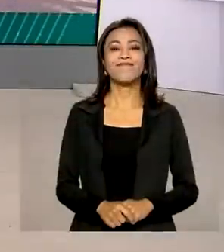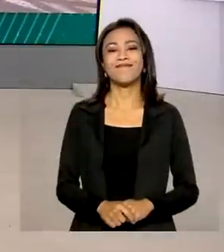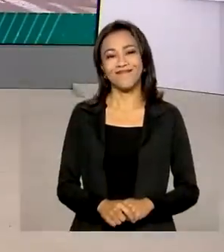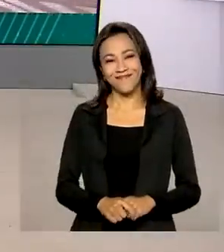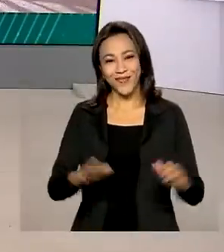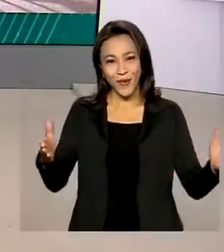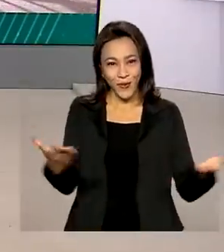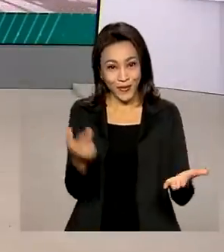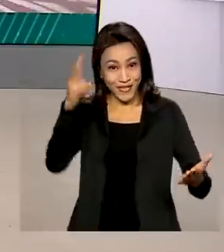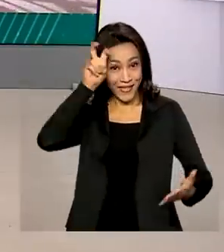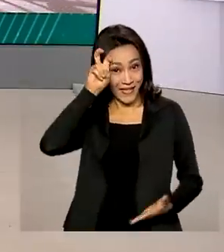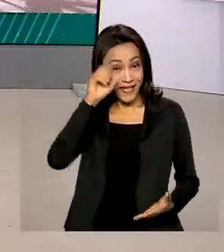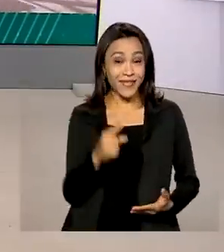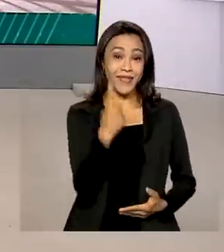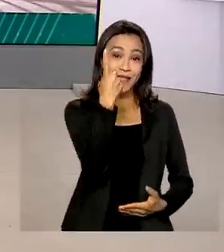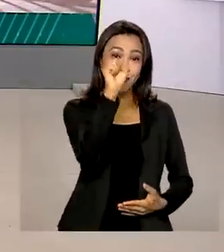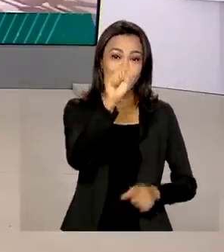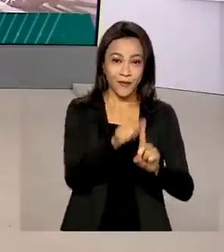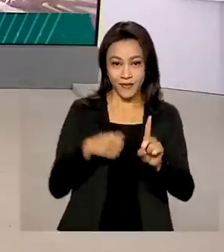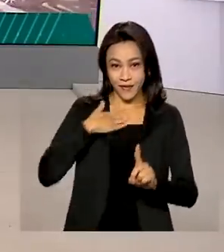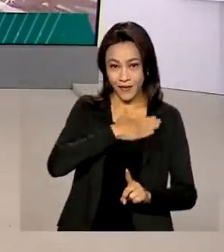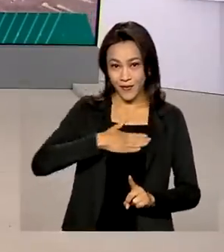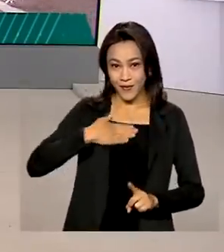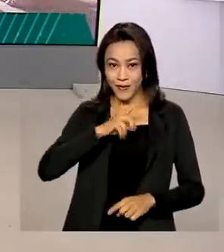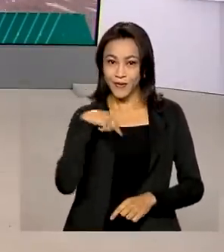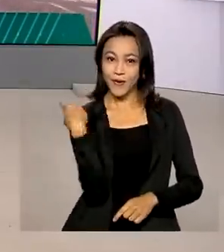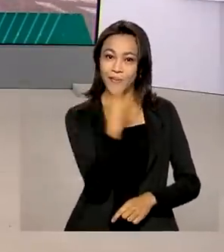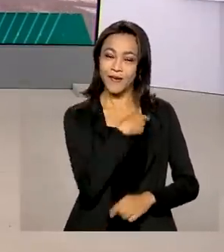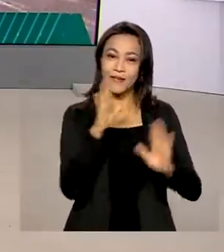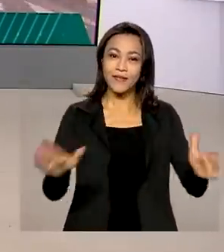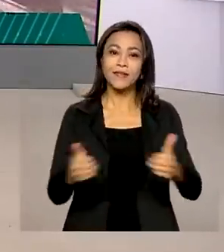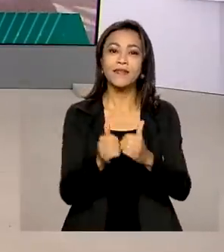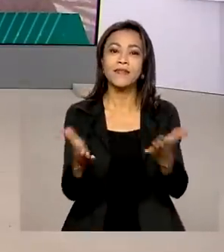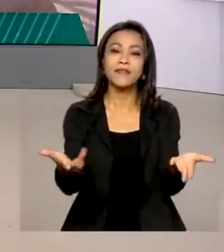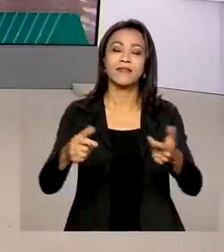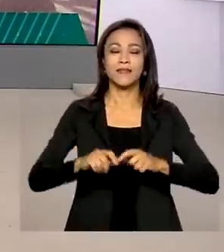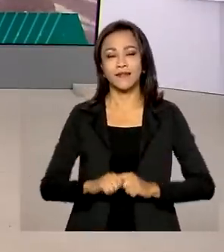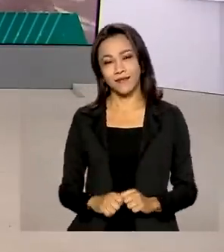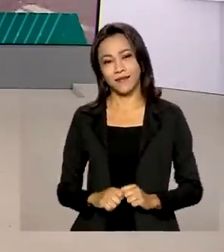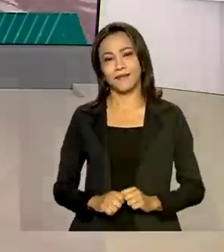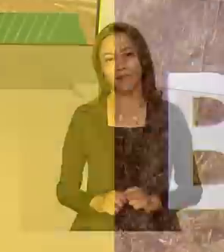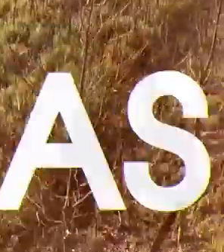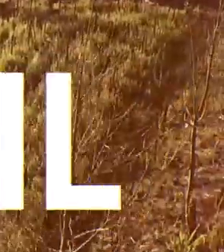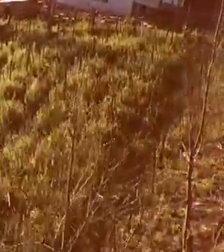Hoje é quinta-feira, 18 de agosto. O Brasil em dia já está no ar.